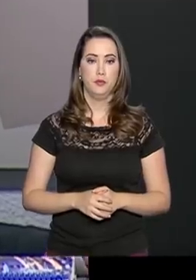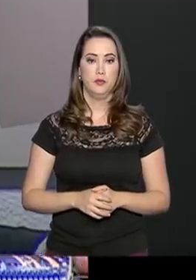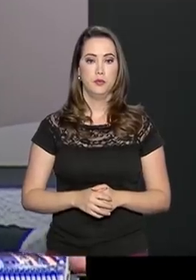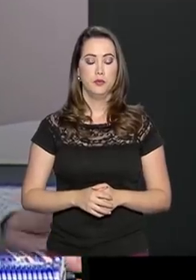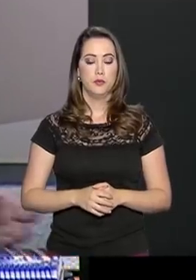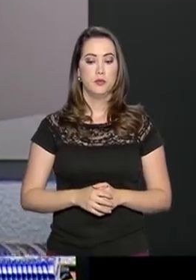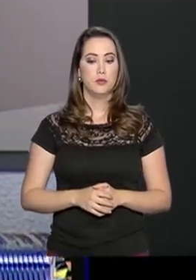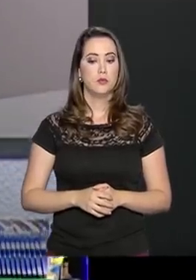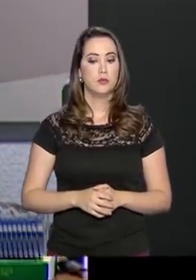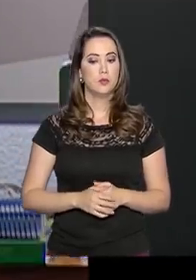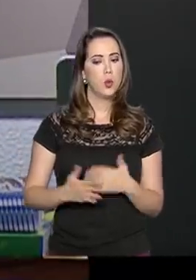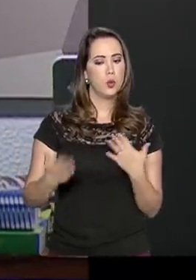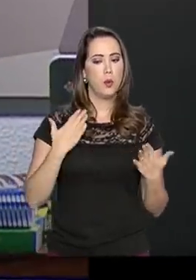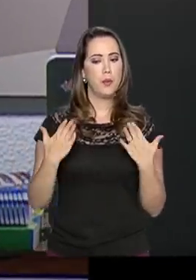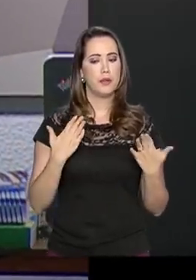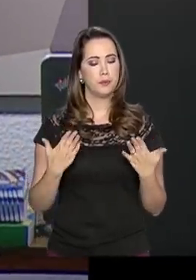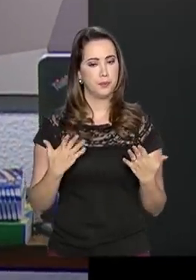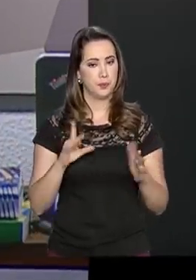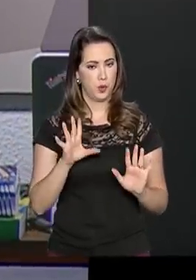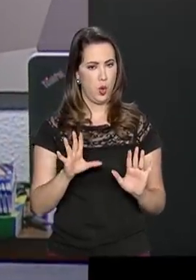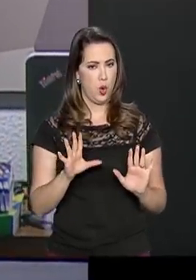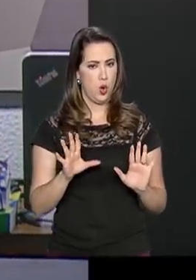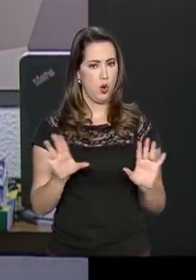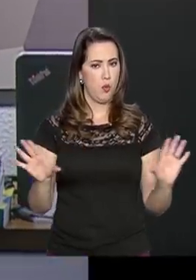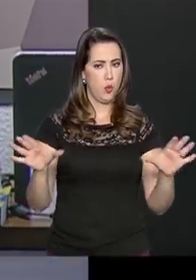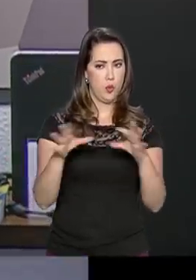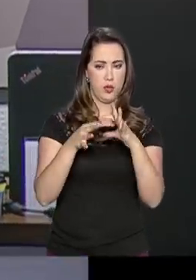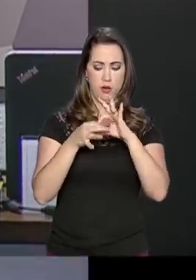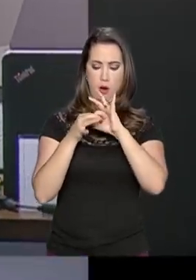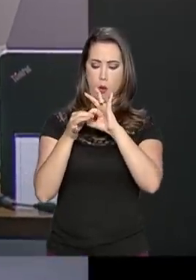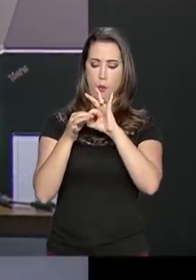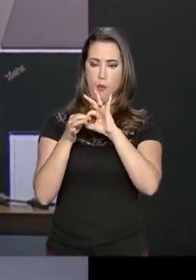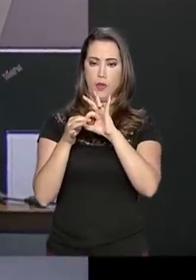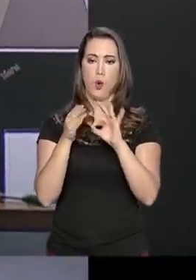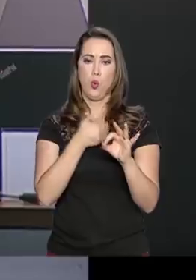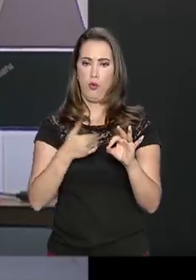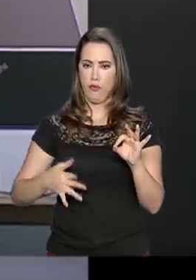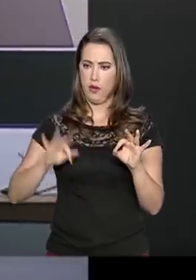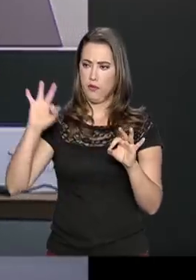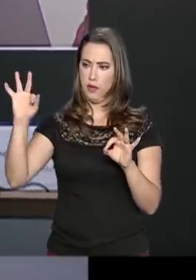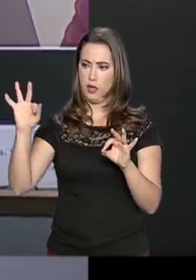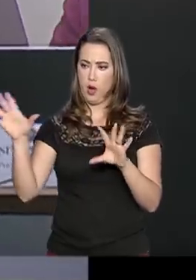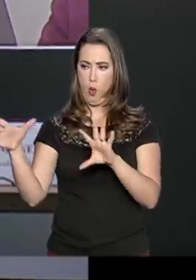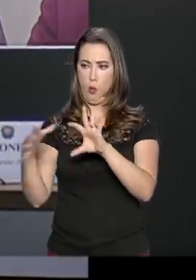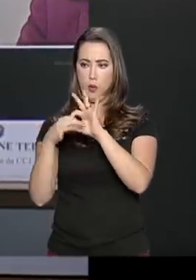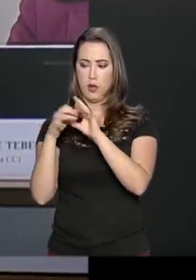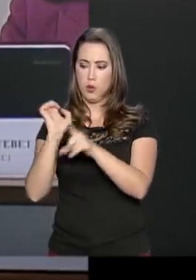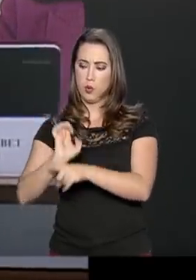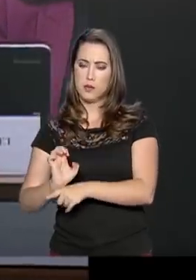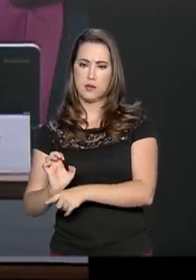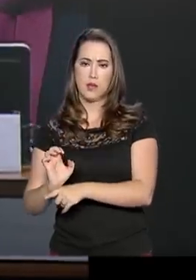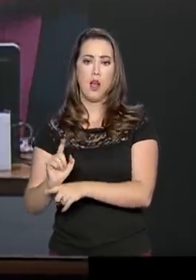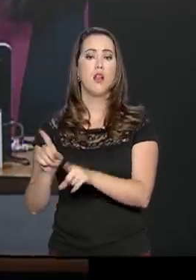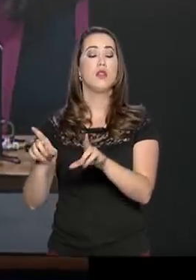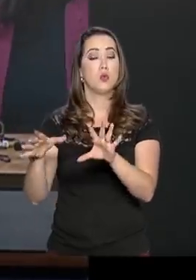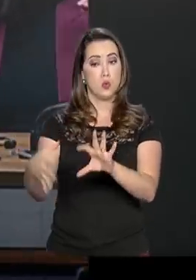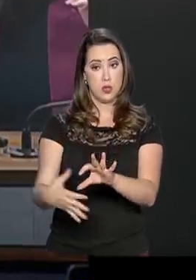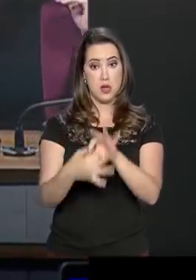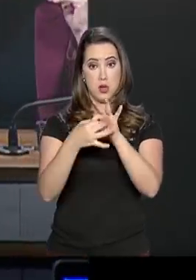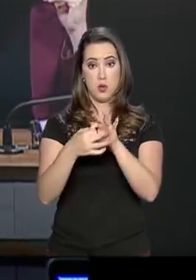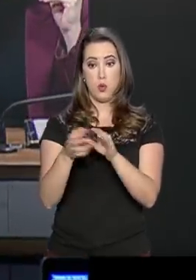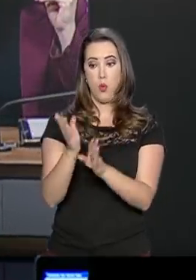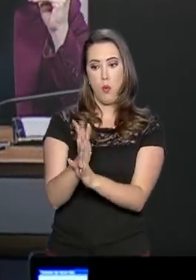É fazer uma espécie de convênio entre a União, Estado e o município com elevada incidência